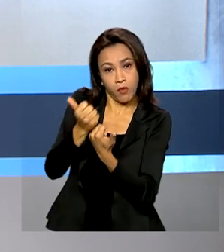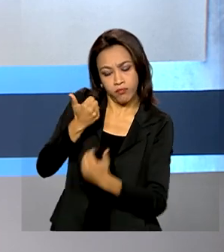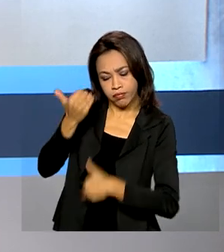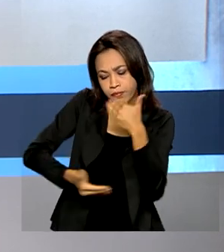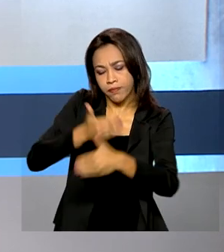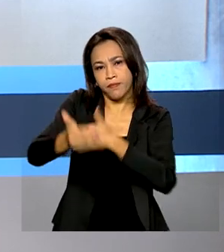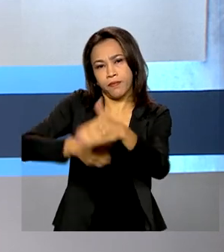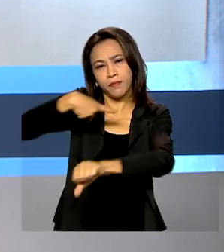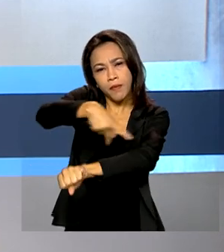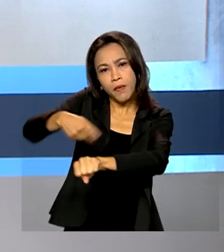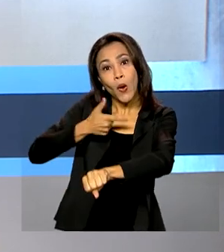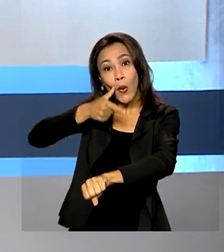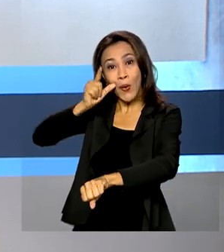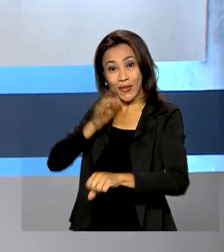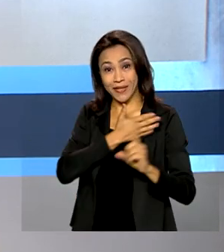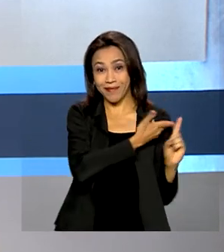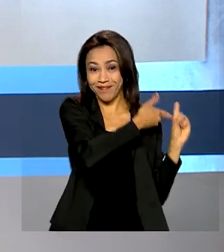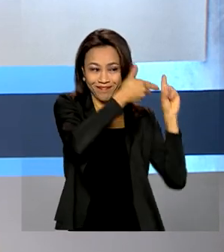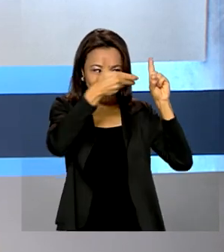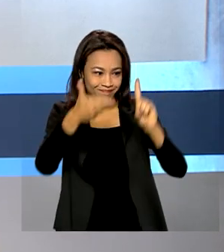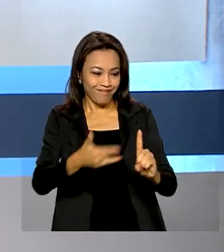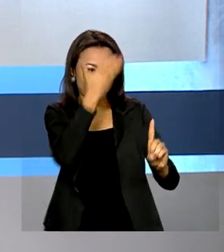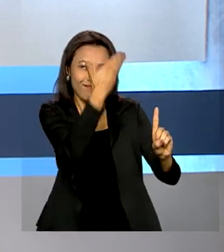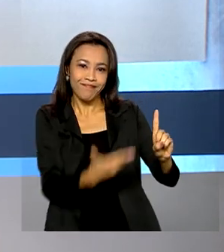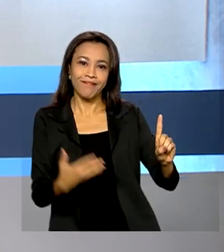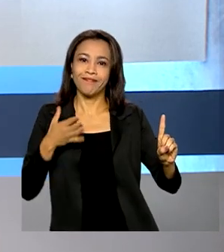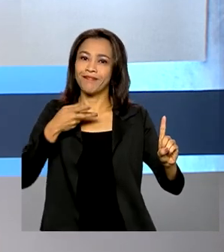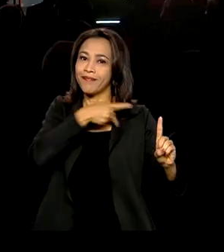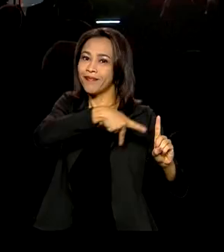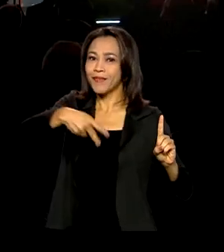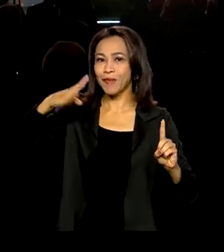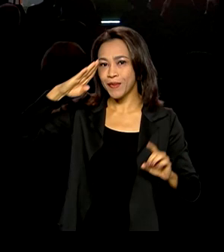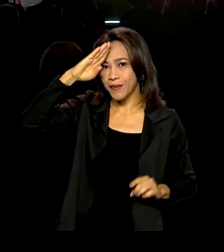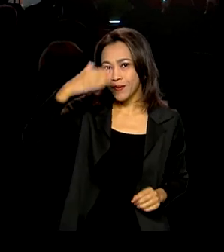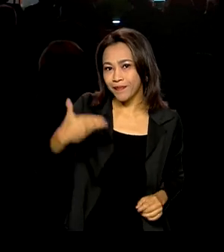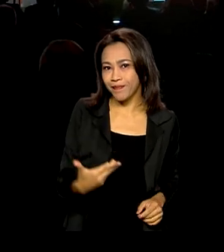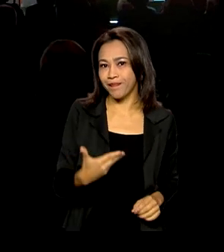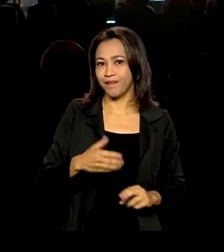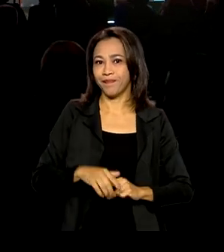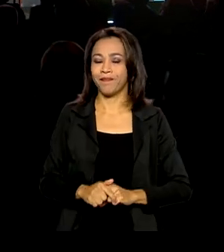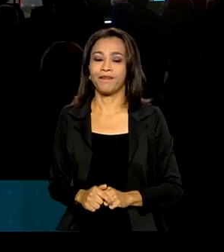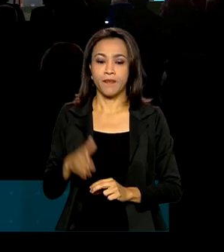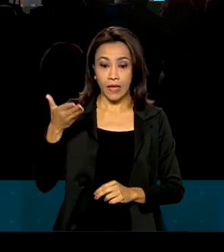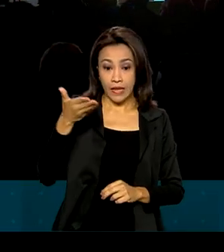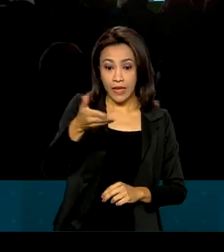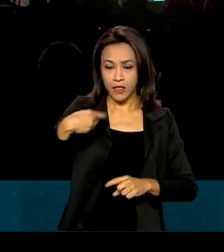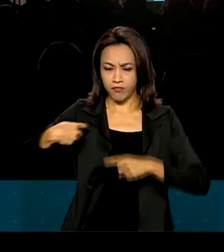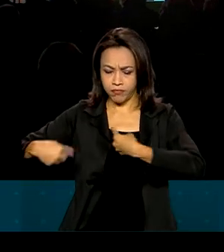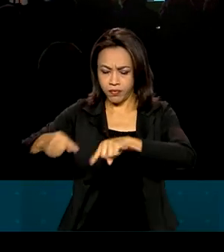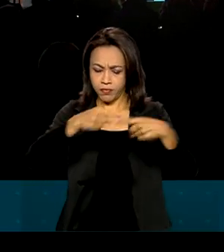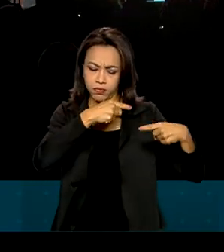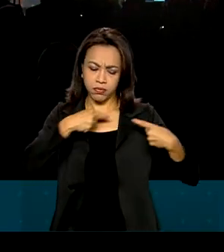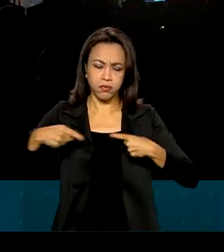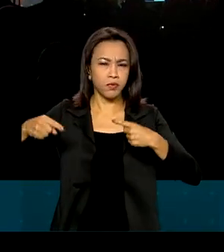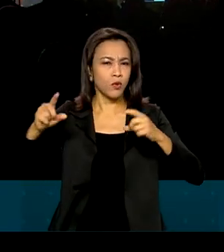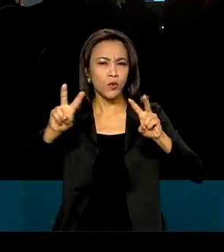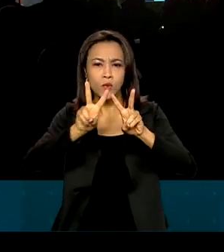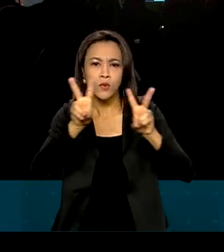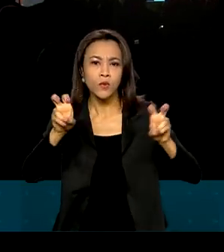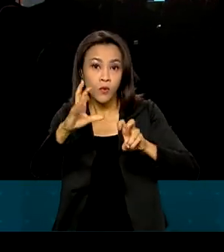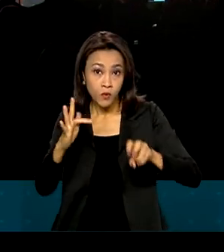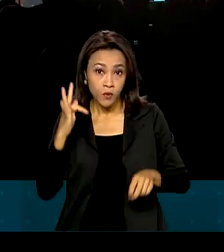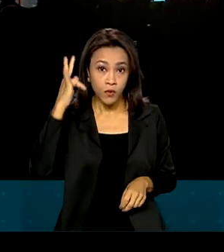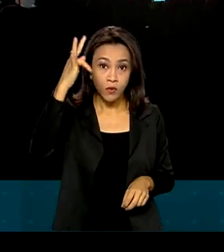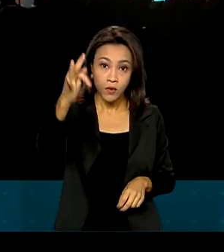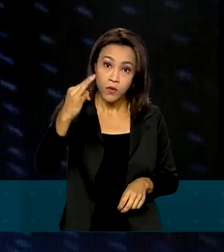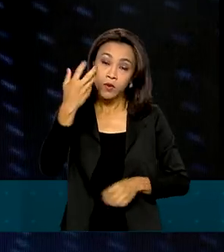abertura contou com a participação do presidente Jair Bolsonaro. Em debate, o futuro da indústria do aço e a